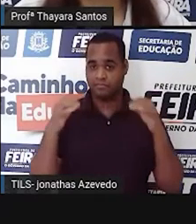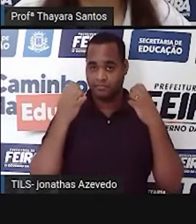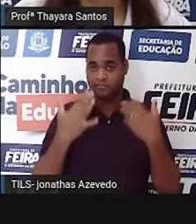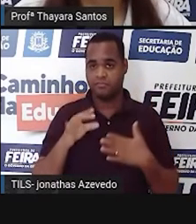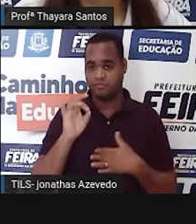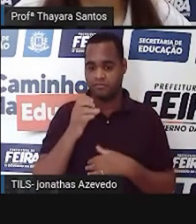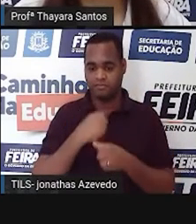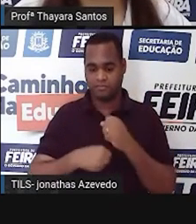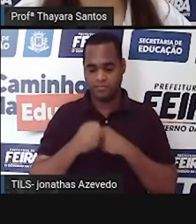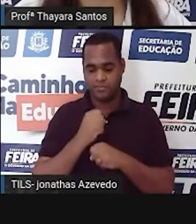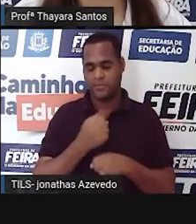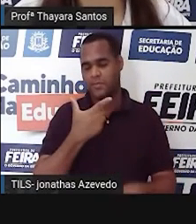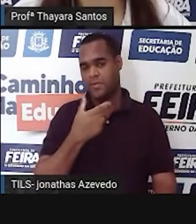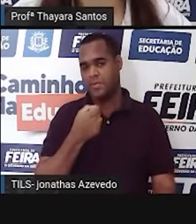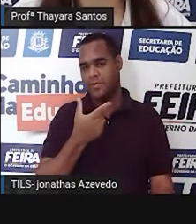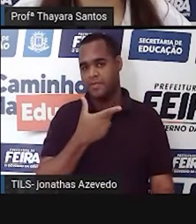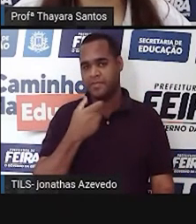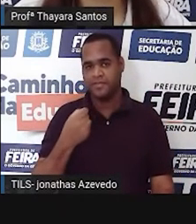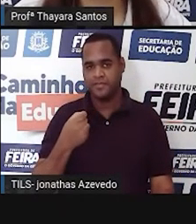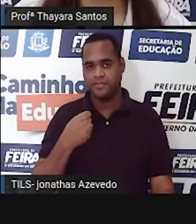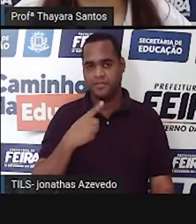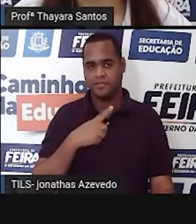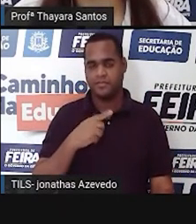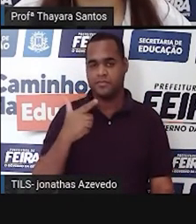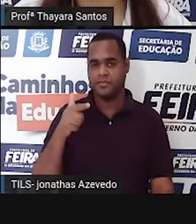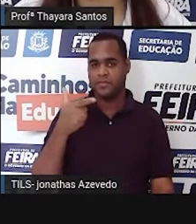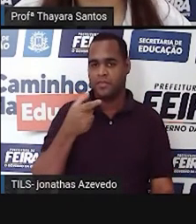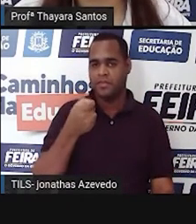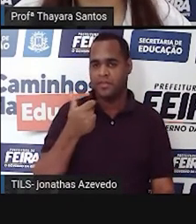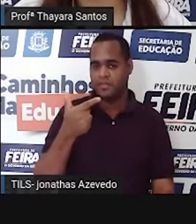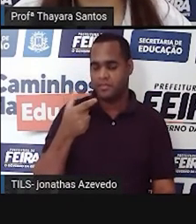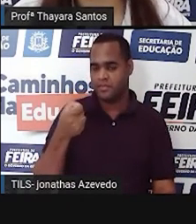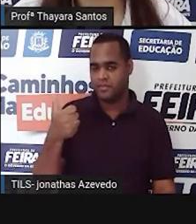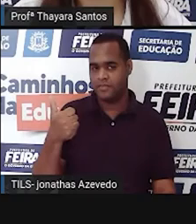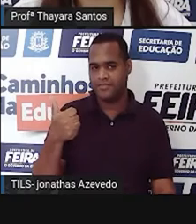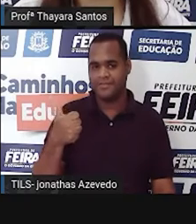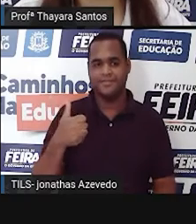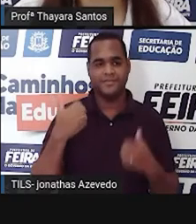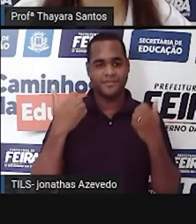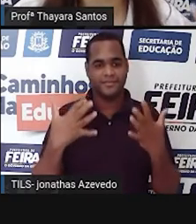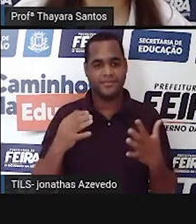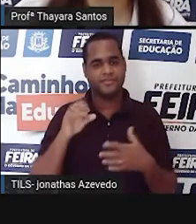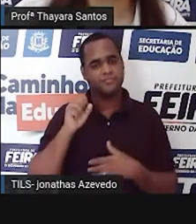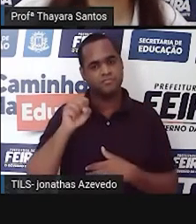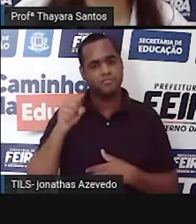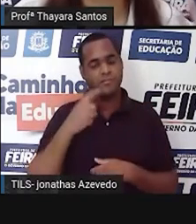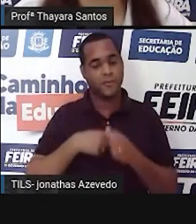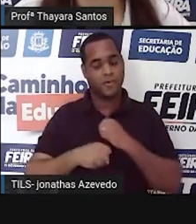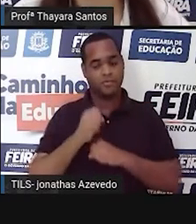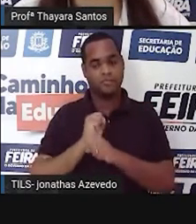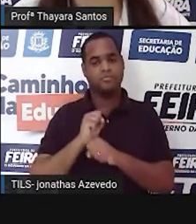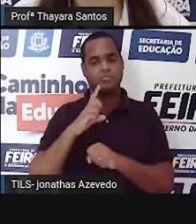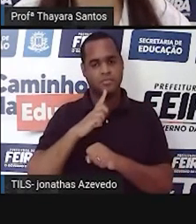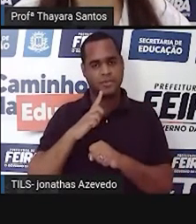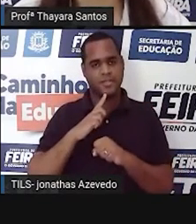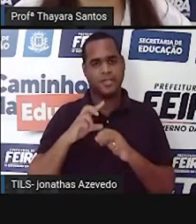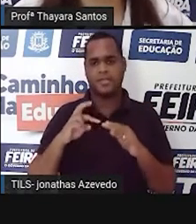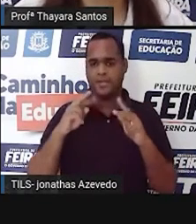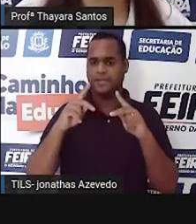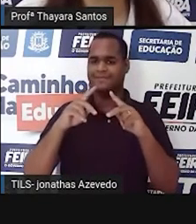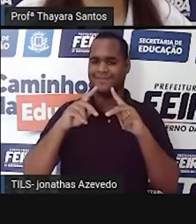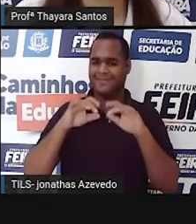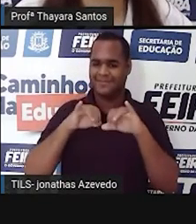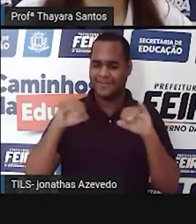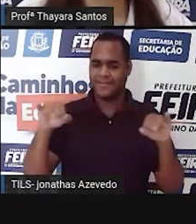que é de 2020, as demais são notícias desse ano de 2021. Então, se ano passado a gente já tinha esse tipo de notícia,